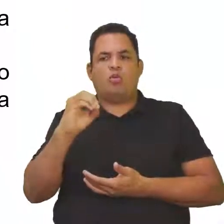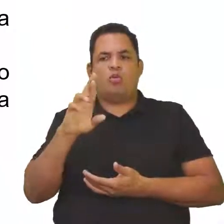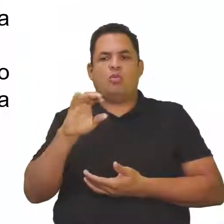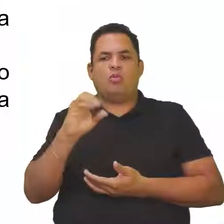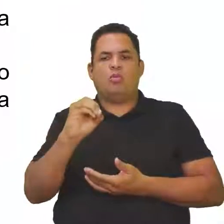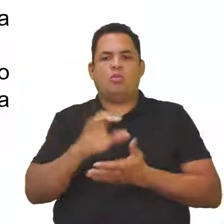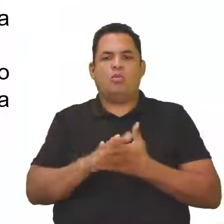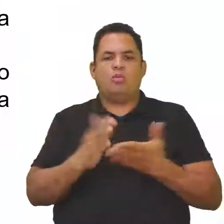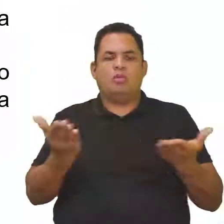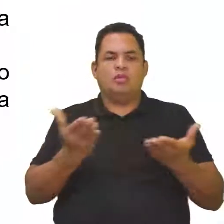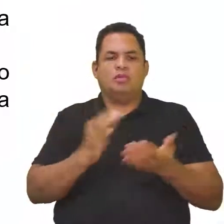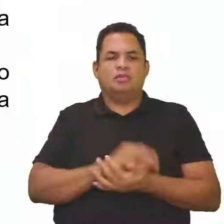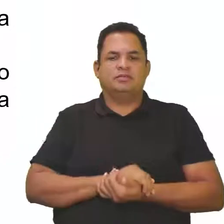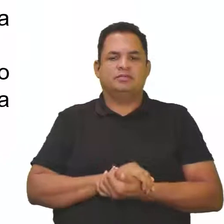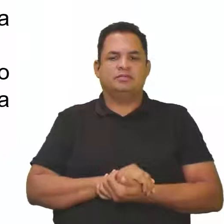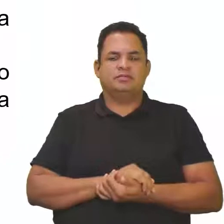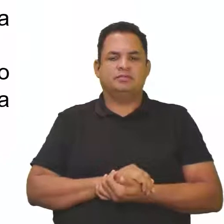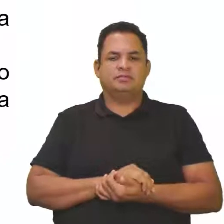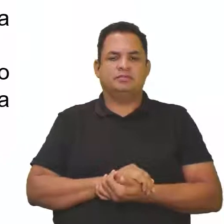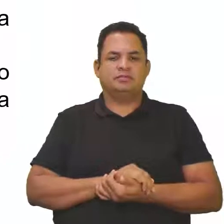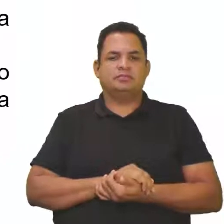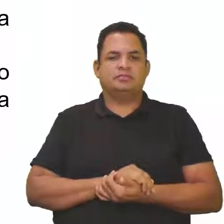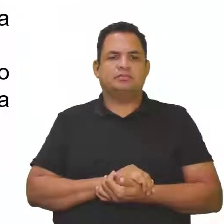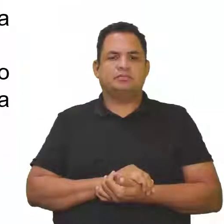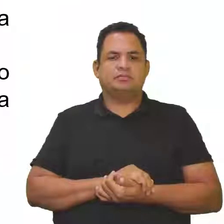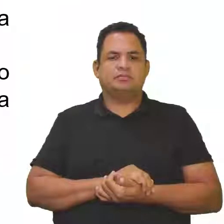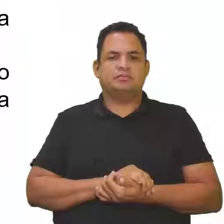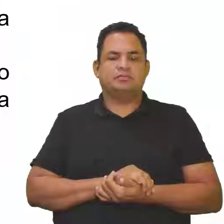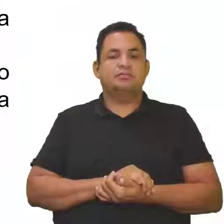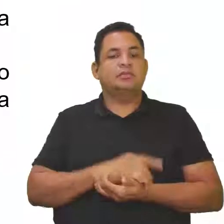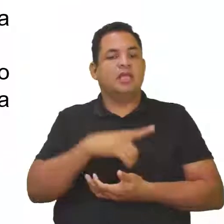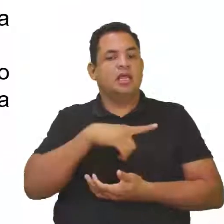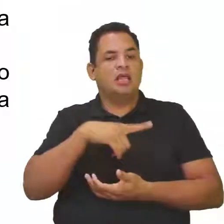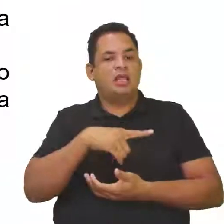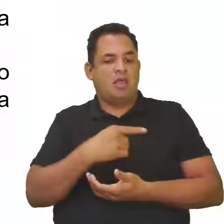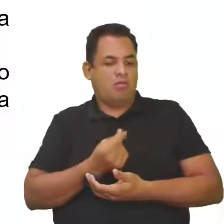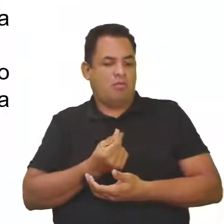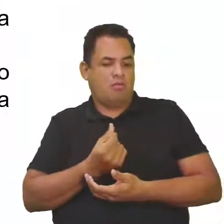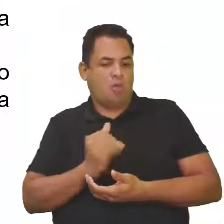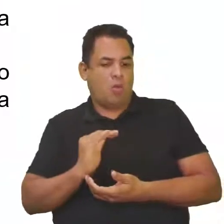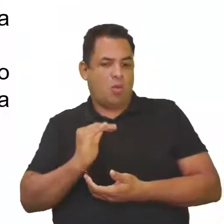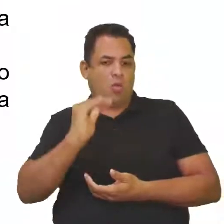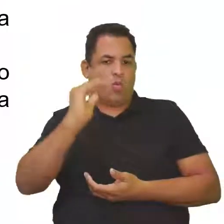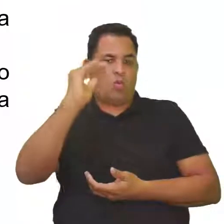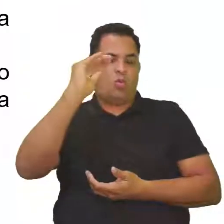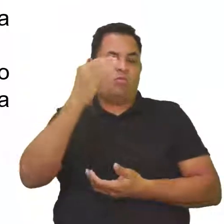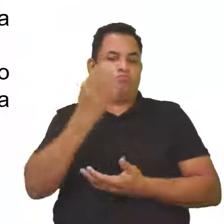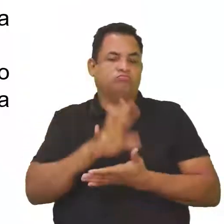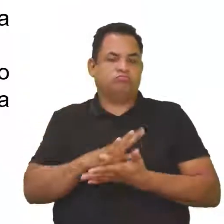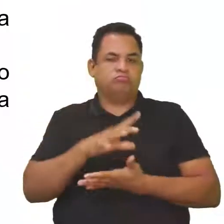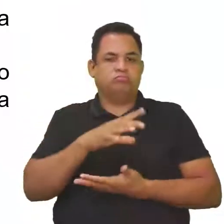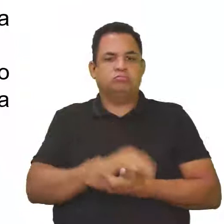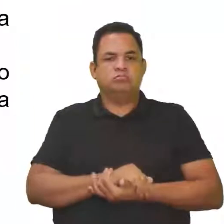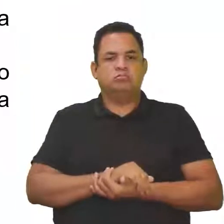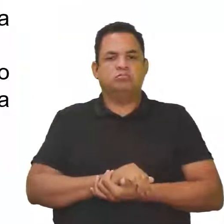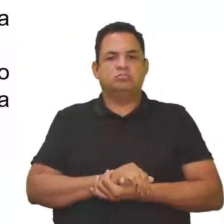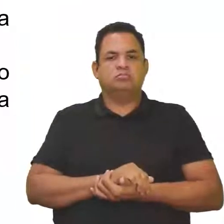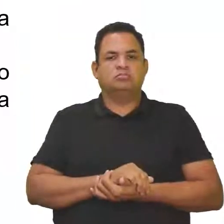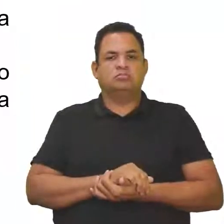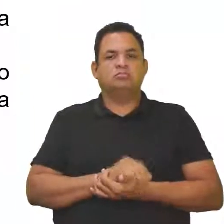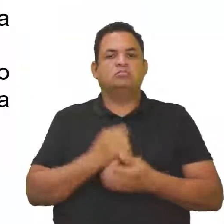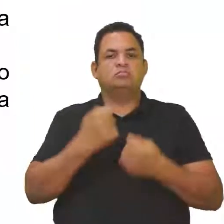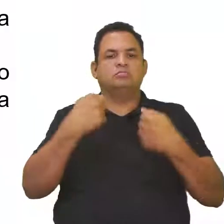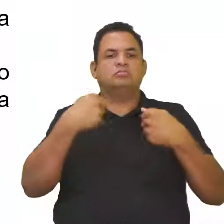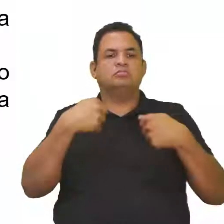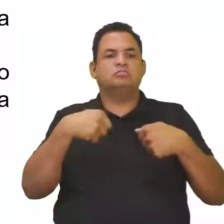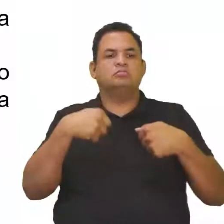a colheita dele normalmente não vai poder competir com a minha, né? Eu vou ter maior lucro que ele. Então, pode acontecer o quê com isso? De eu